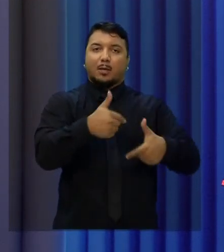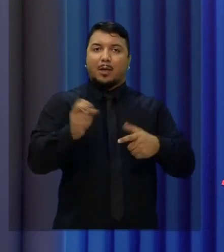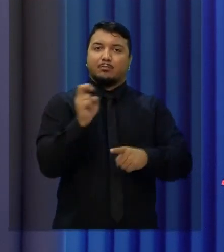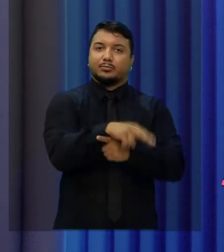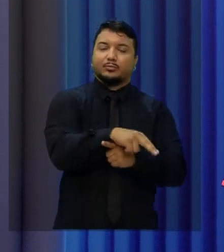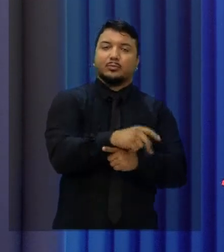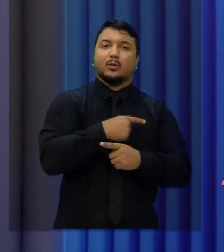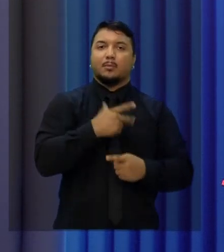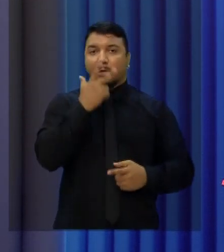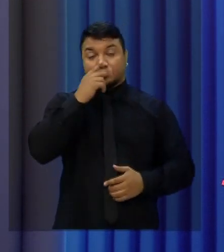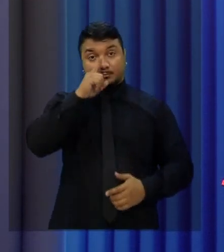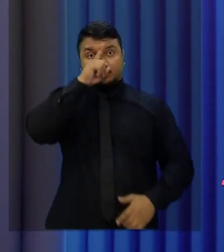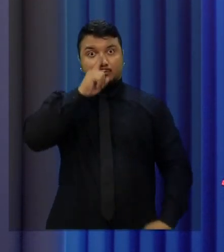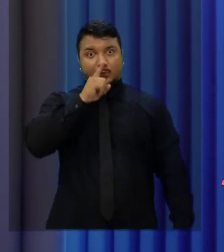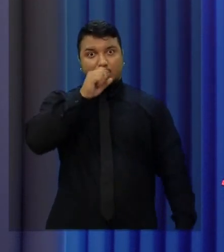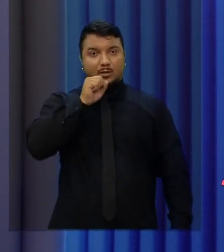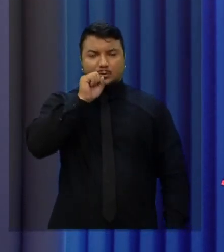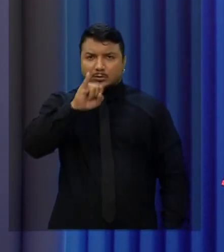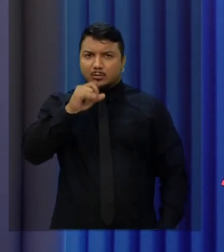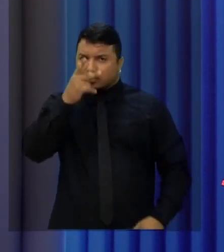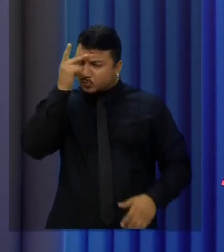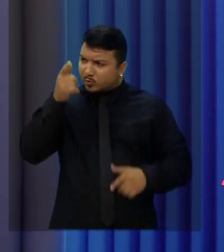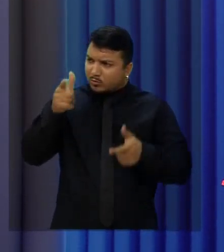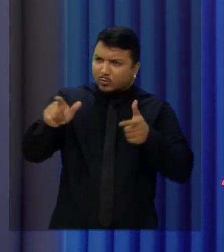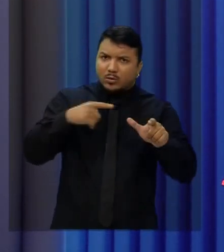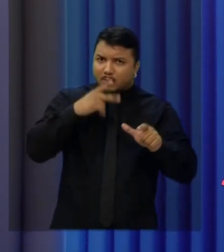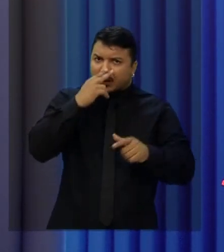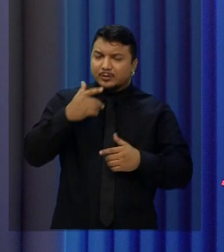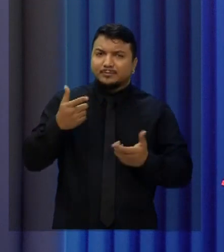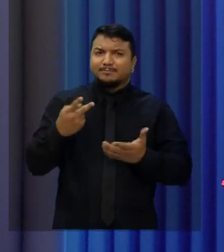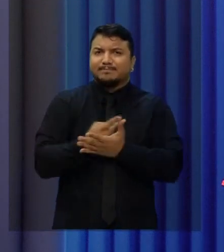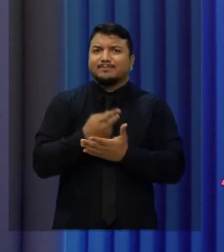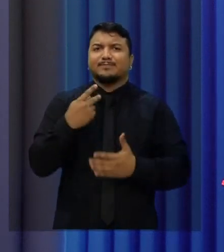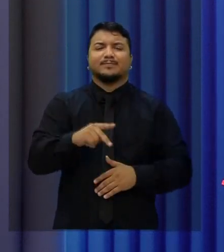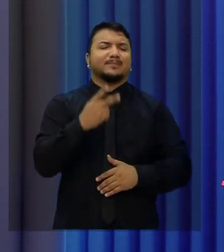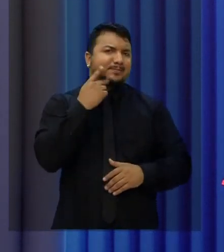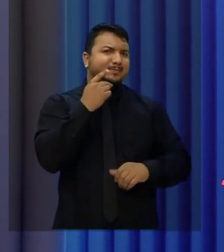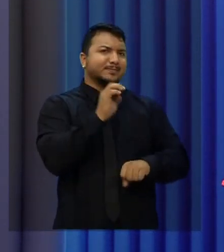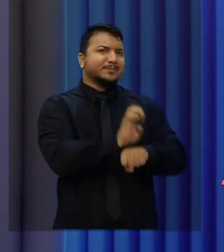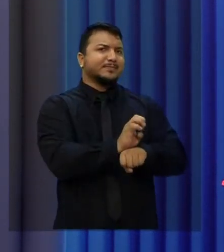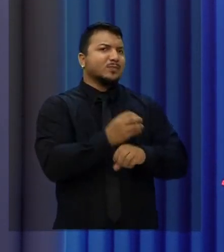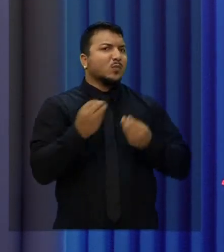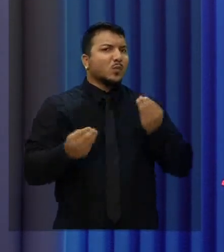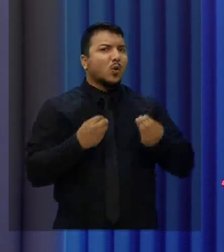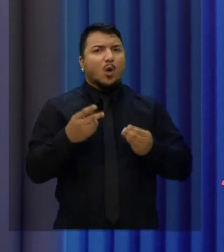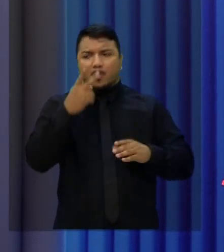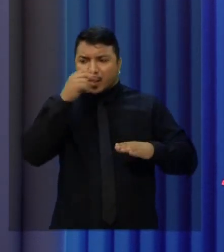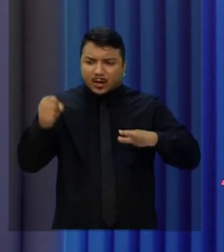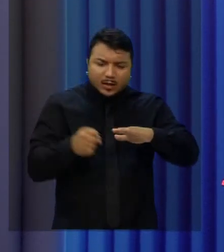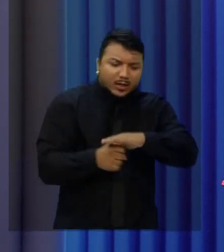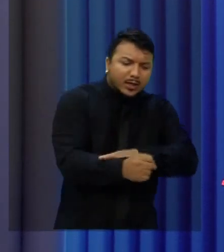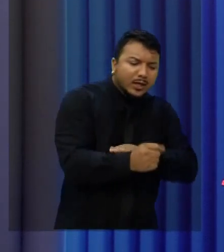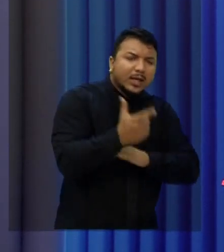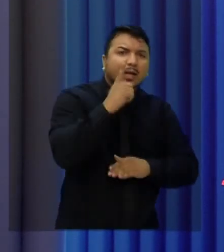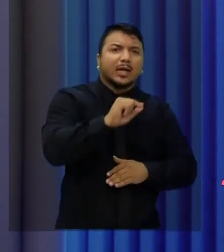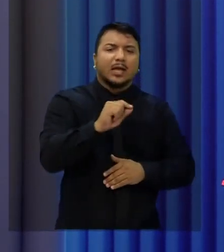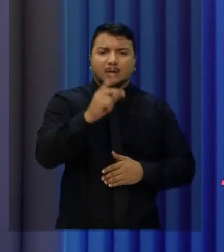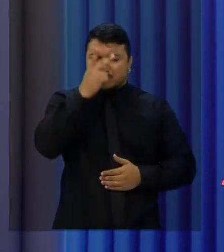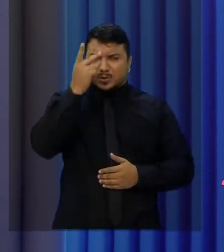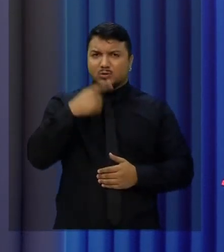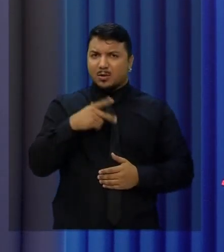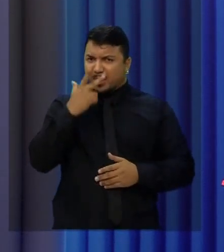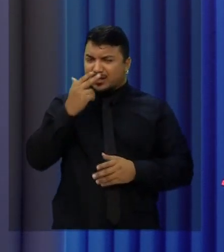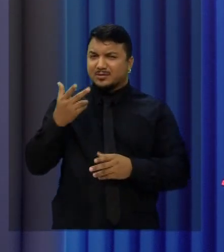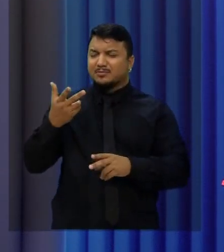momento se algum candidato que tem esse tipo de intenção ganha o governo do Estado. Quem é que vai colocar para ocupar esses cargos comissionados, pessoas condenadas